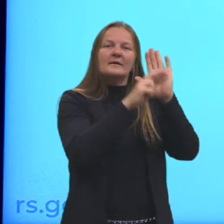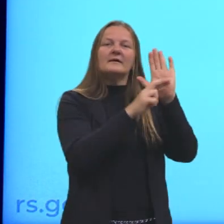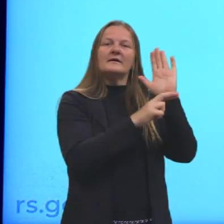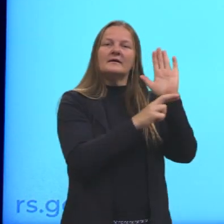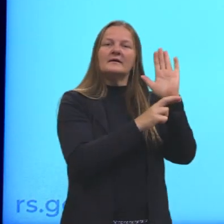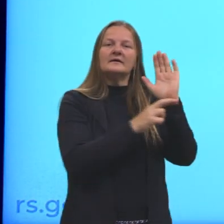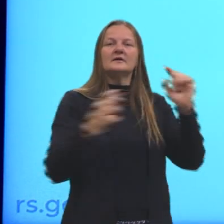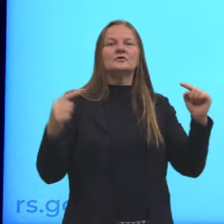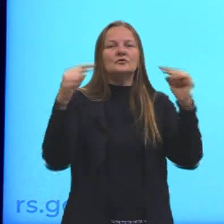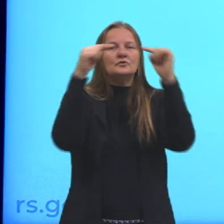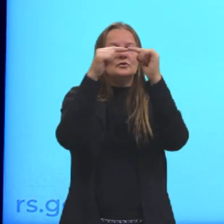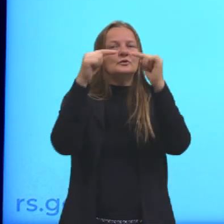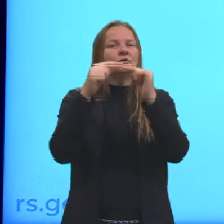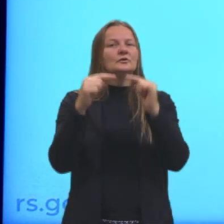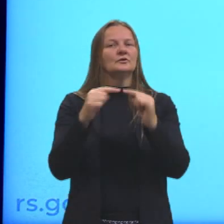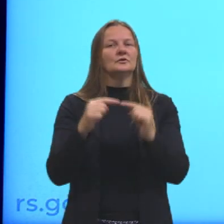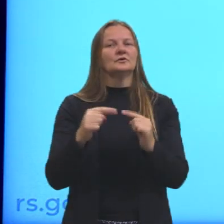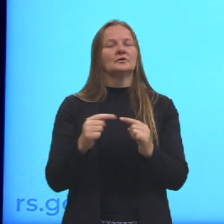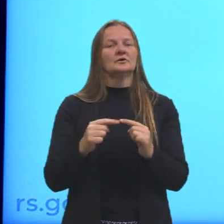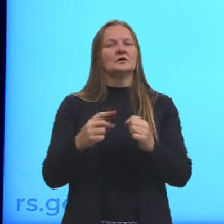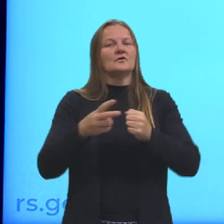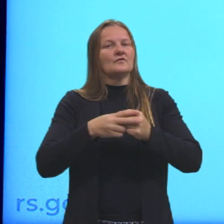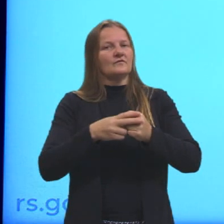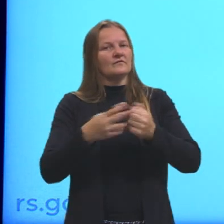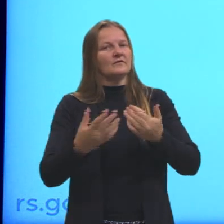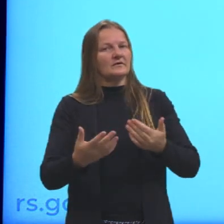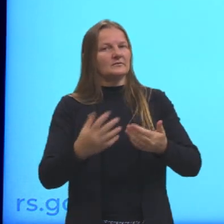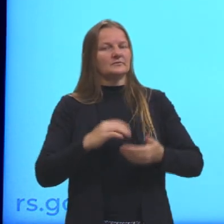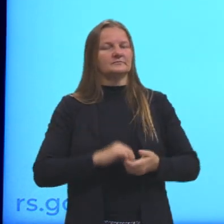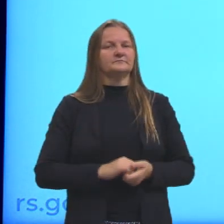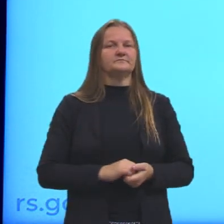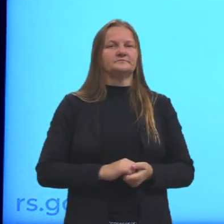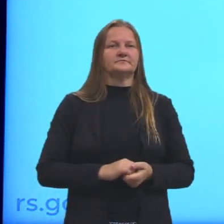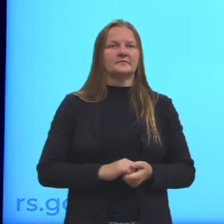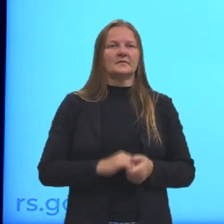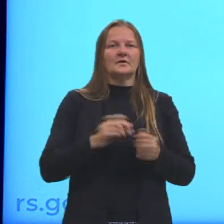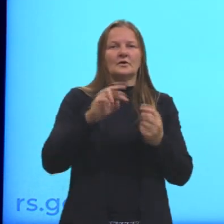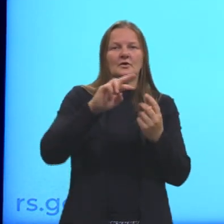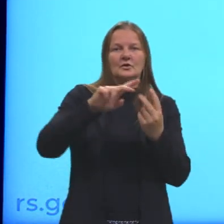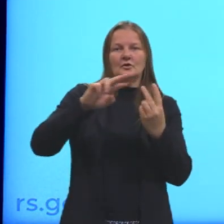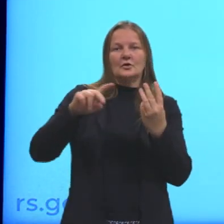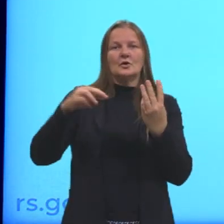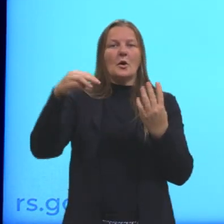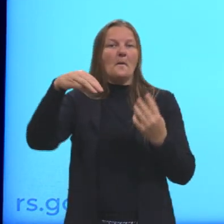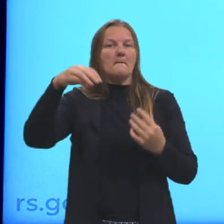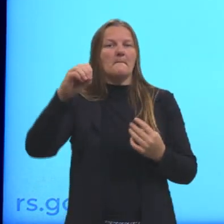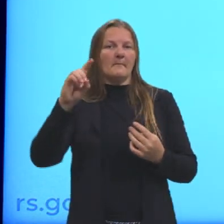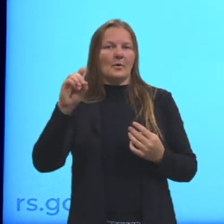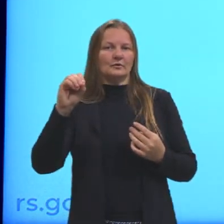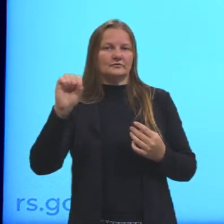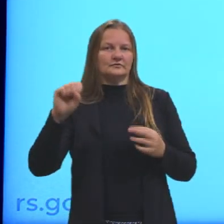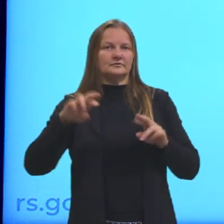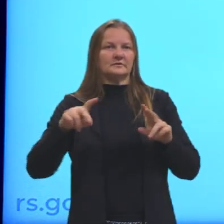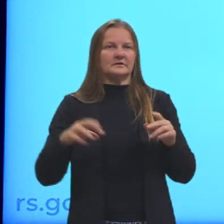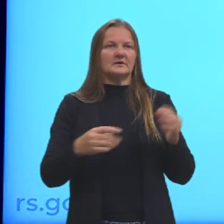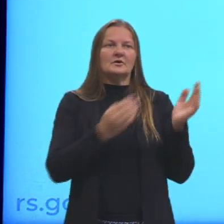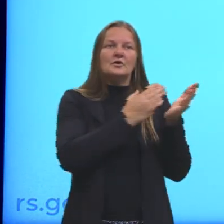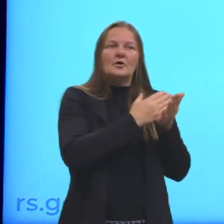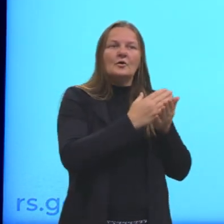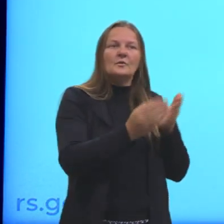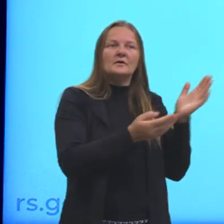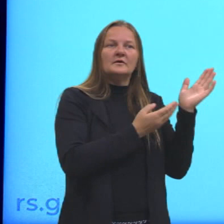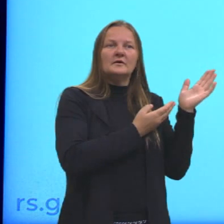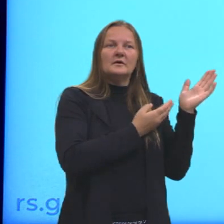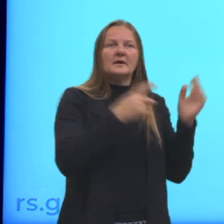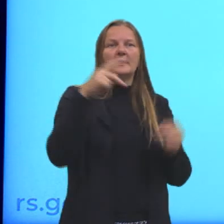correspondem a cada um desses tempos verbais e dos seus modos. Então, vamos começar pelo